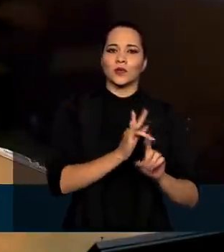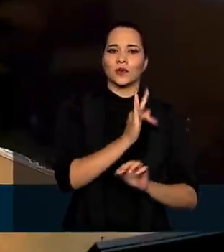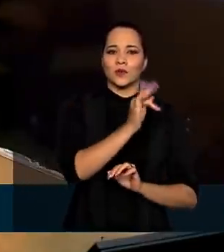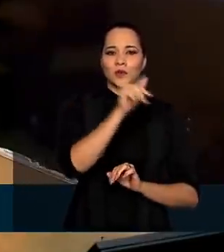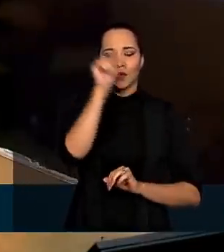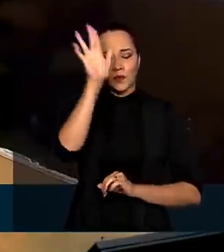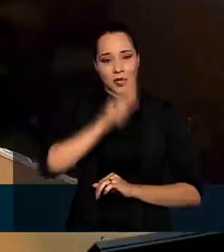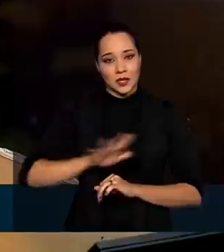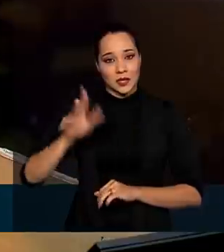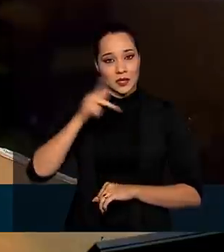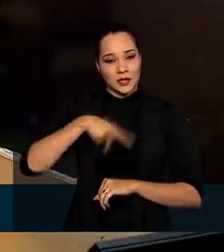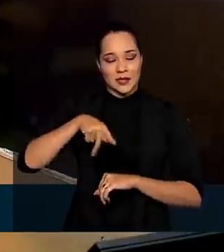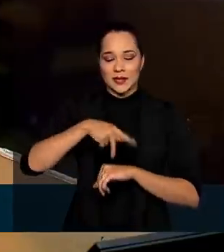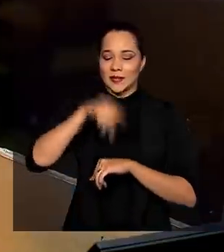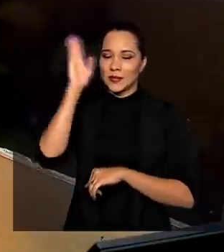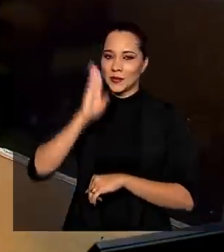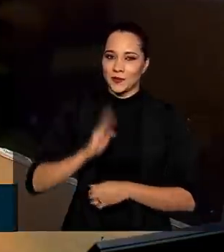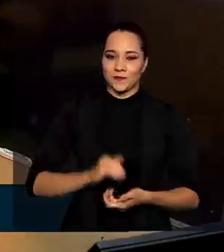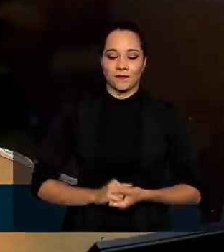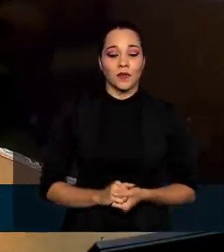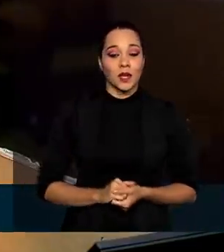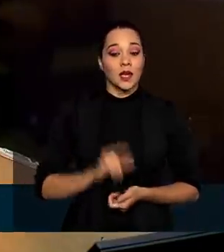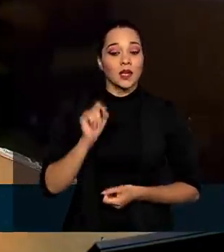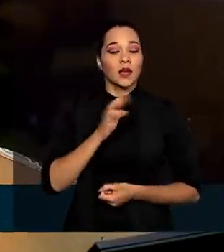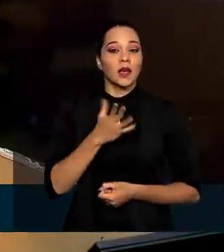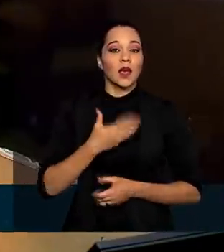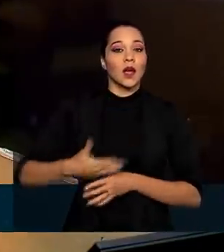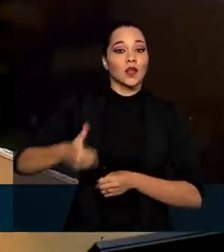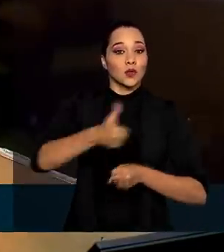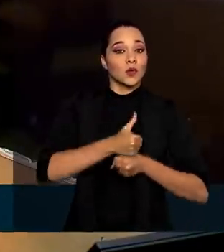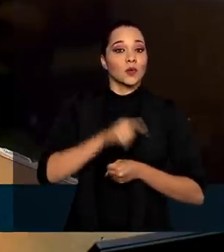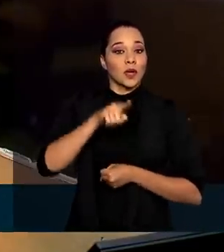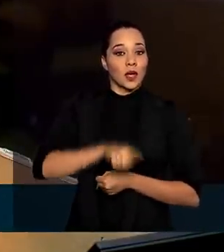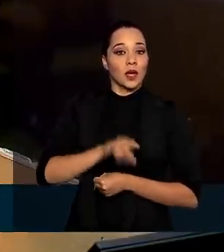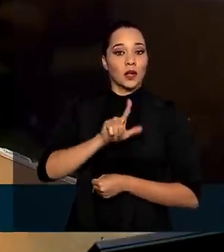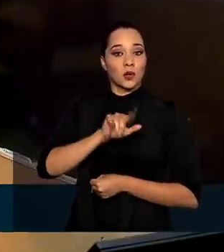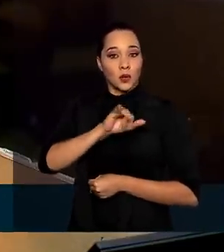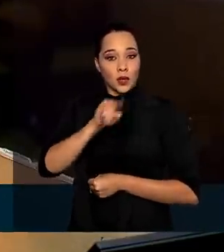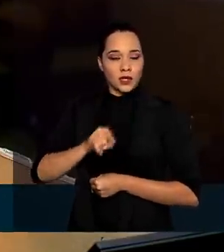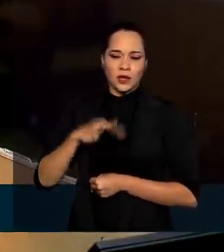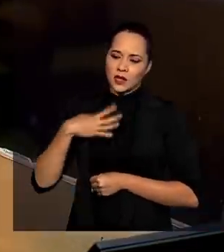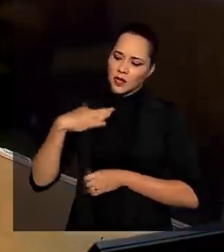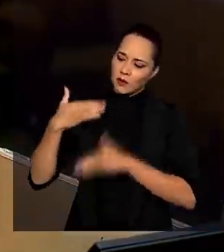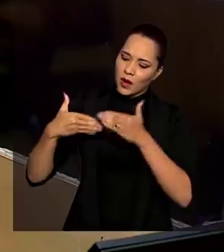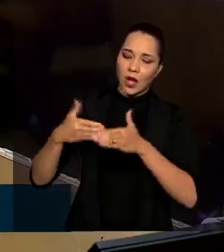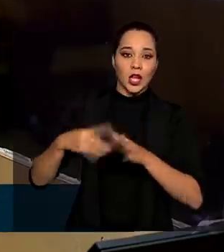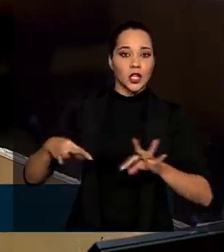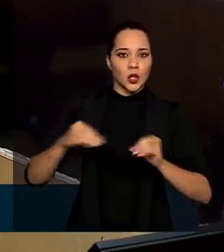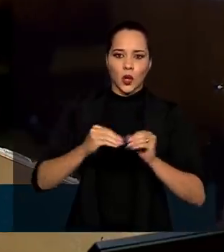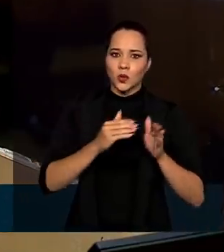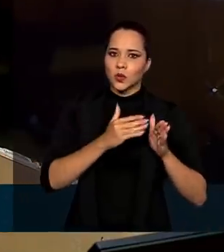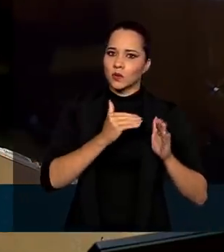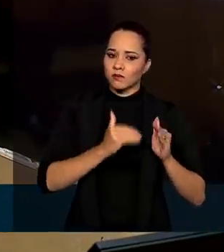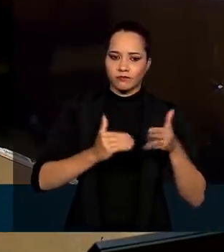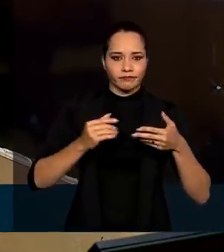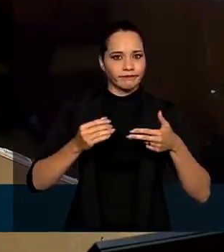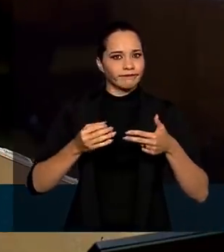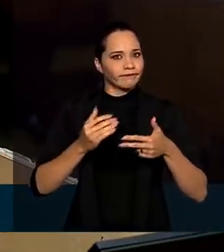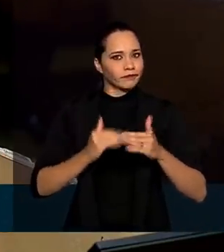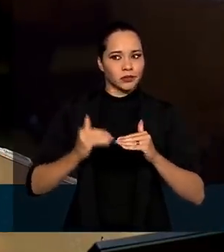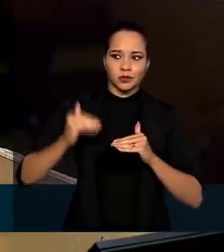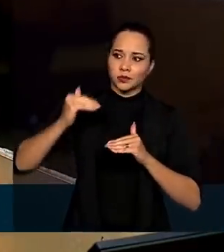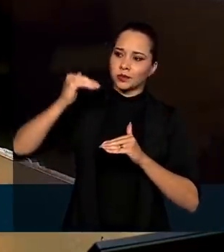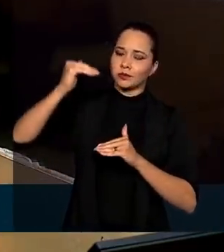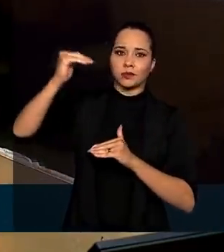assume a presidência da corte é o ministro Luiz Fux, que já percorreu em sua trajetória todas as instâncias da magistratura